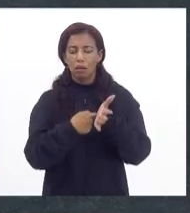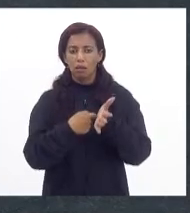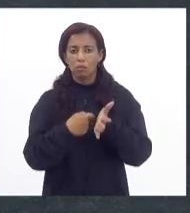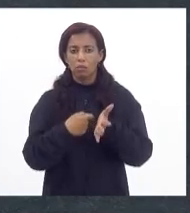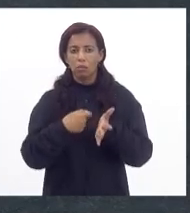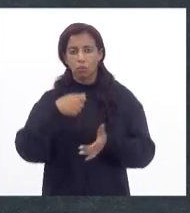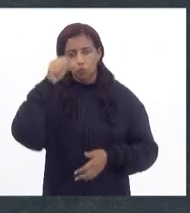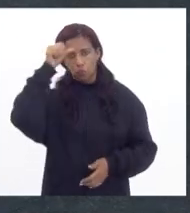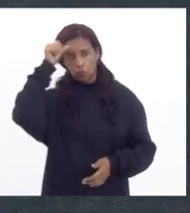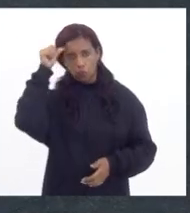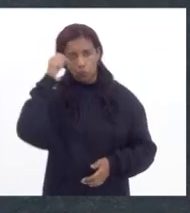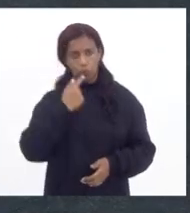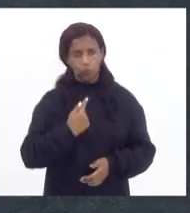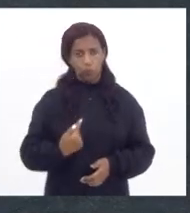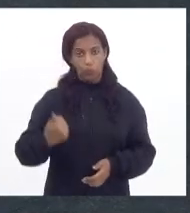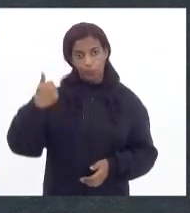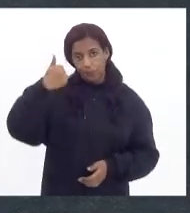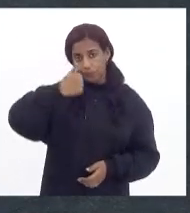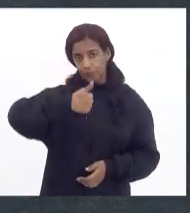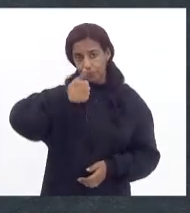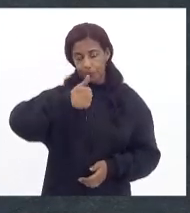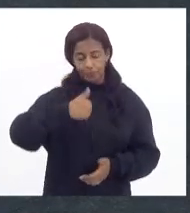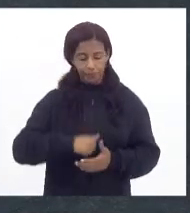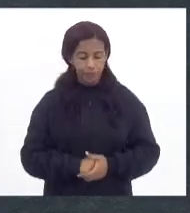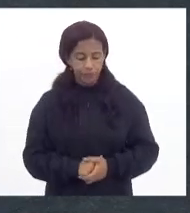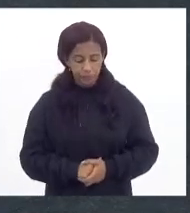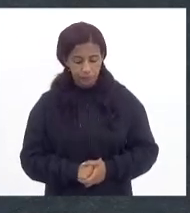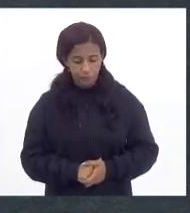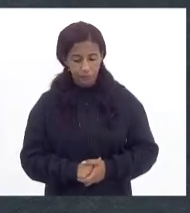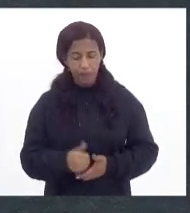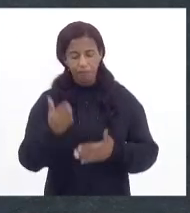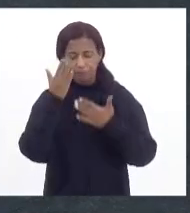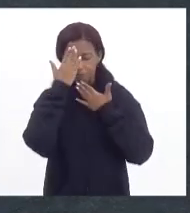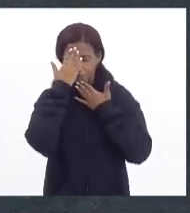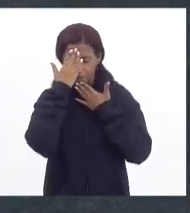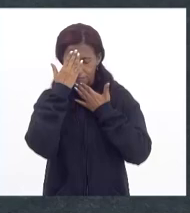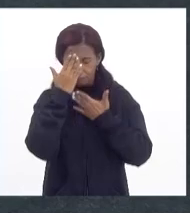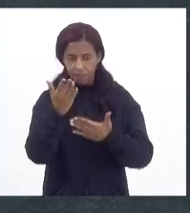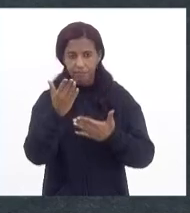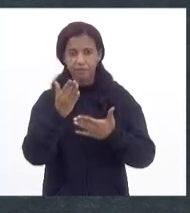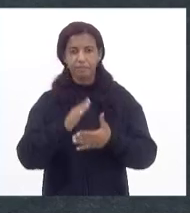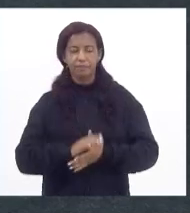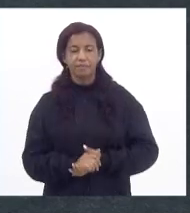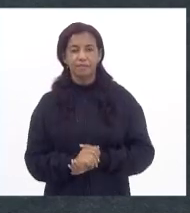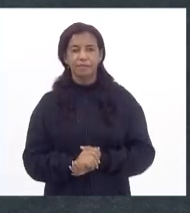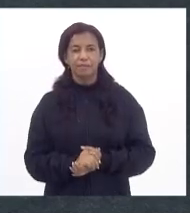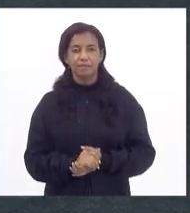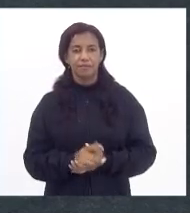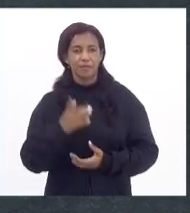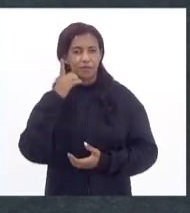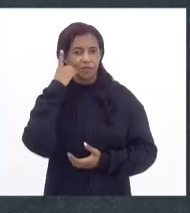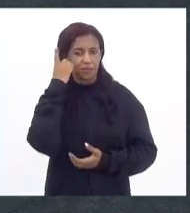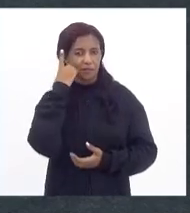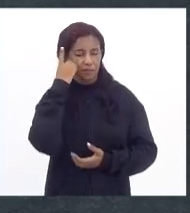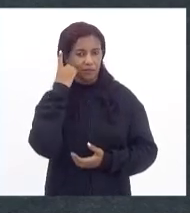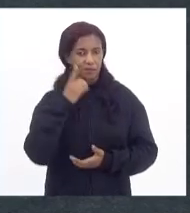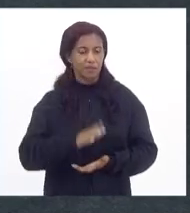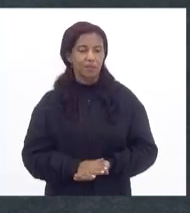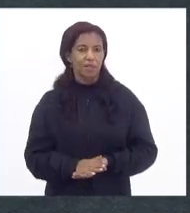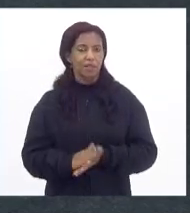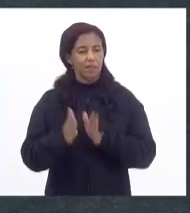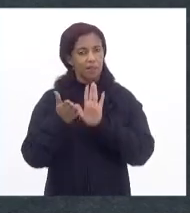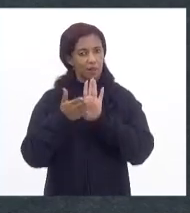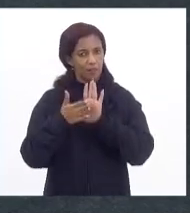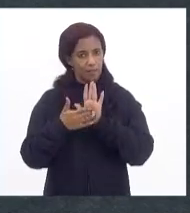Primeiro, Sra. Presidente, eu queria agradecer aos deputados que deram